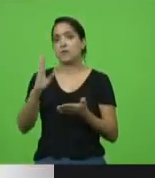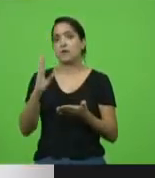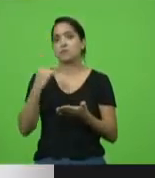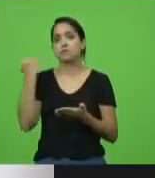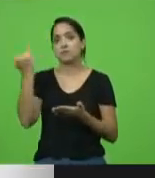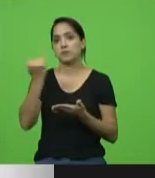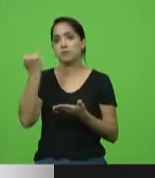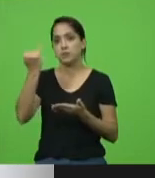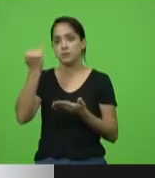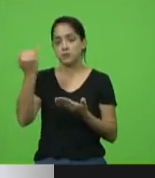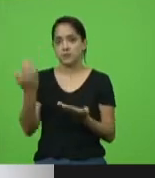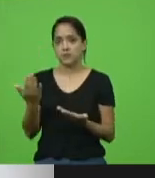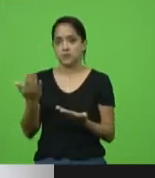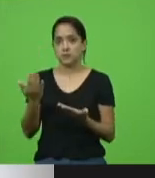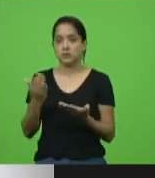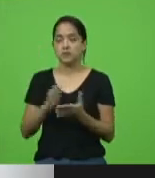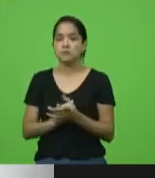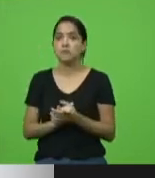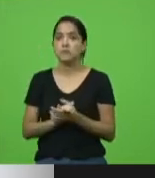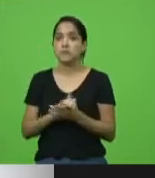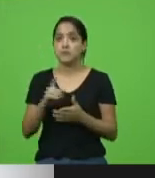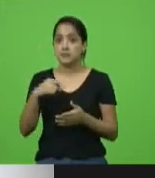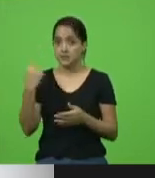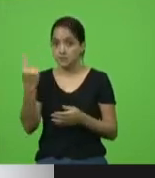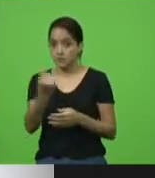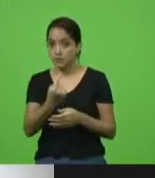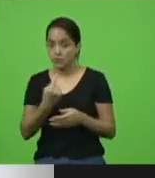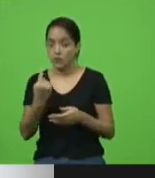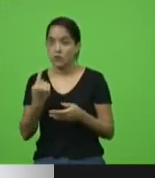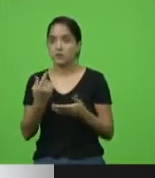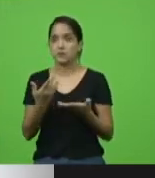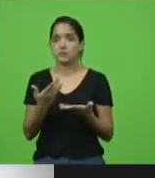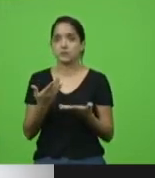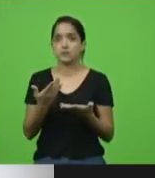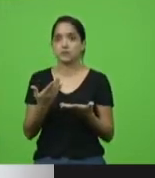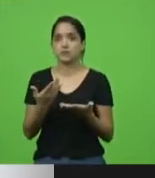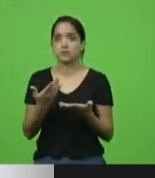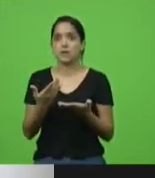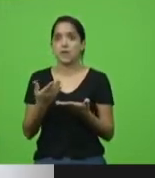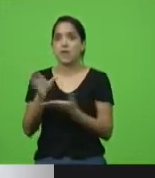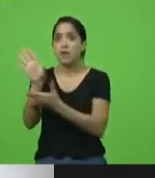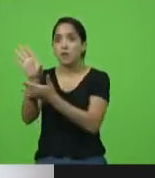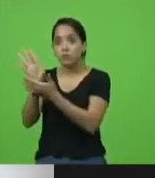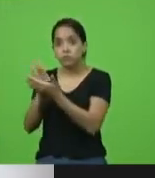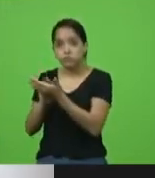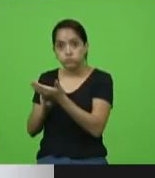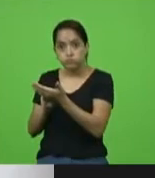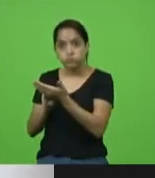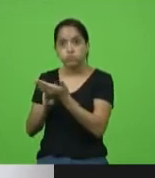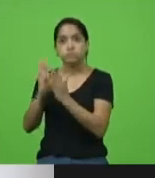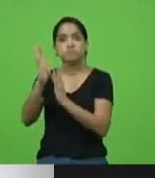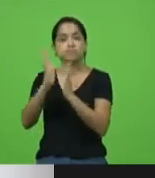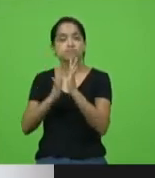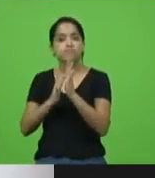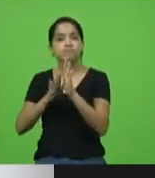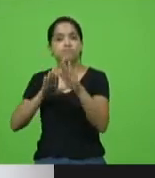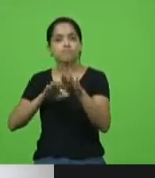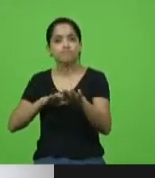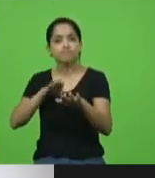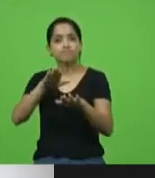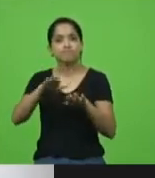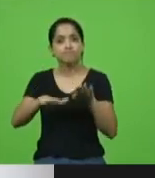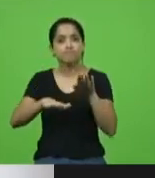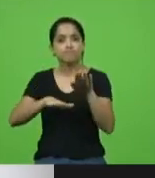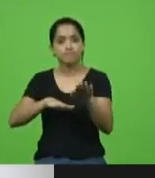Se, como cristãos, nós espelhamos da caminhada de Jesus, nos